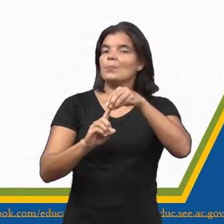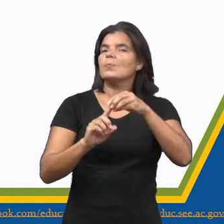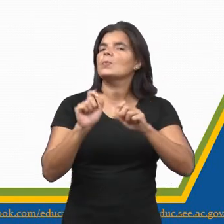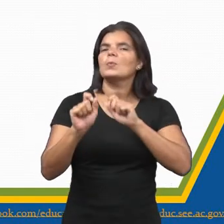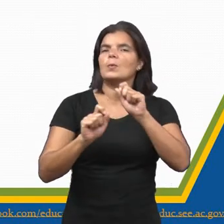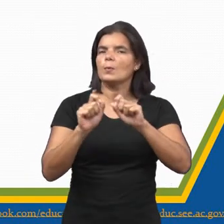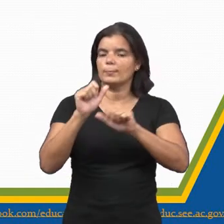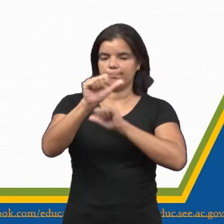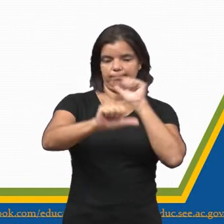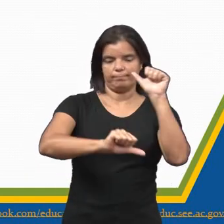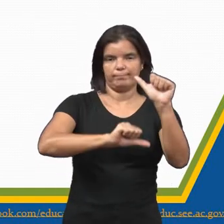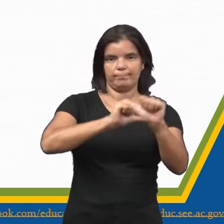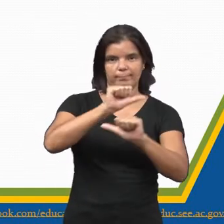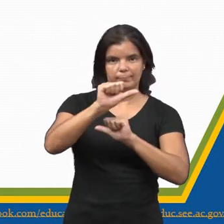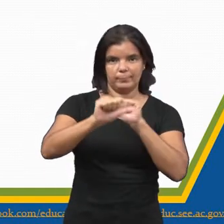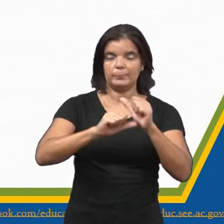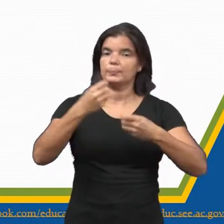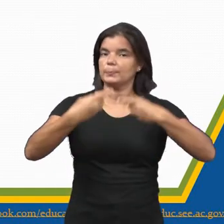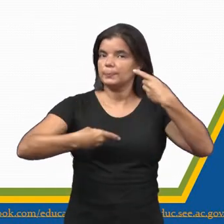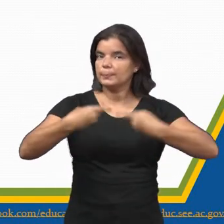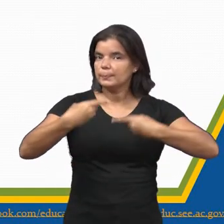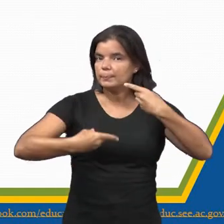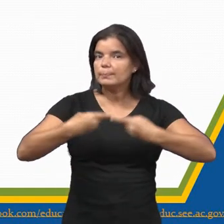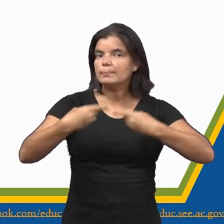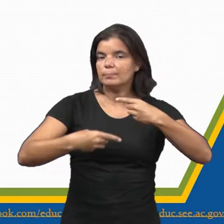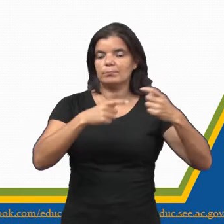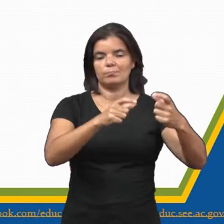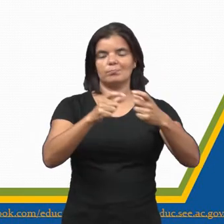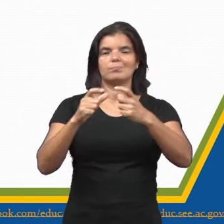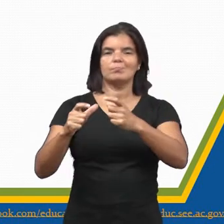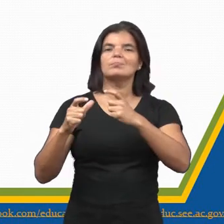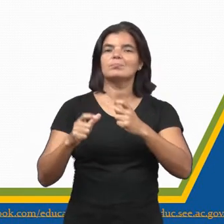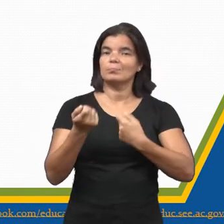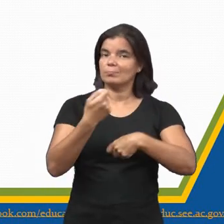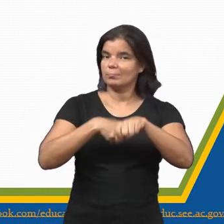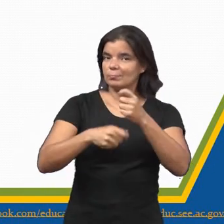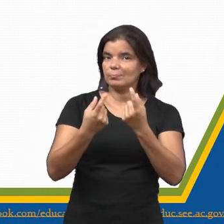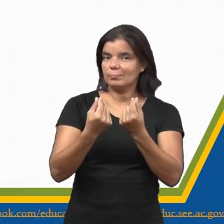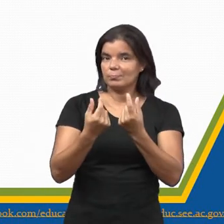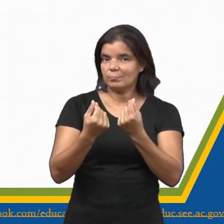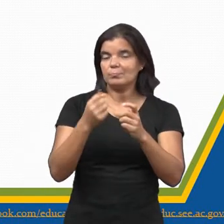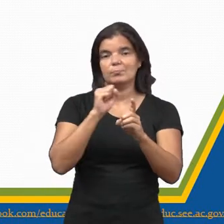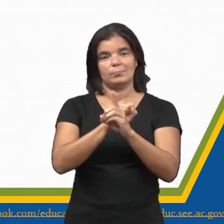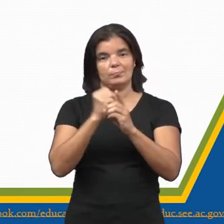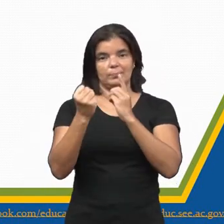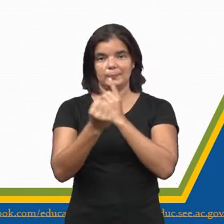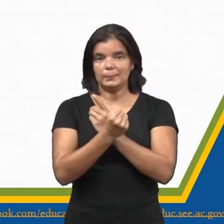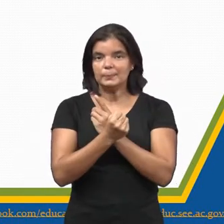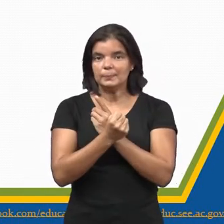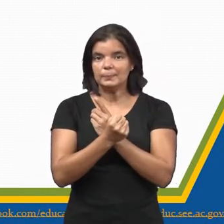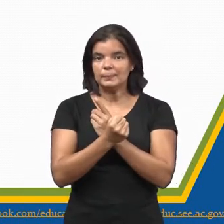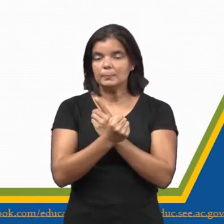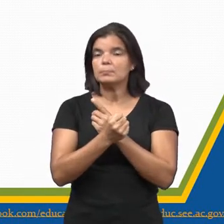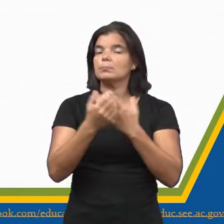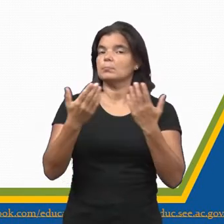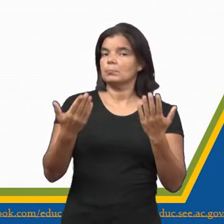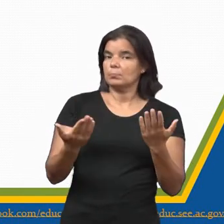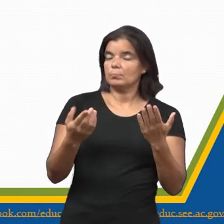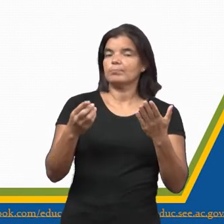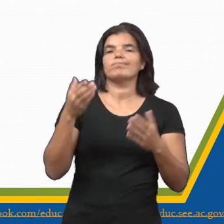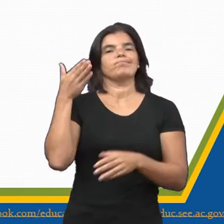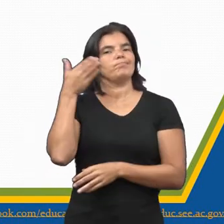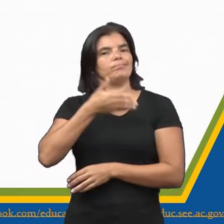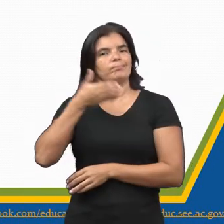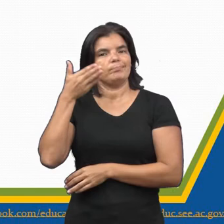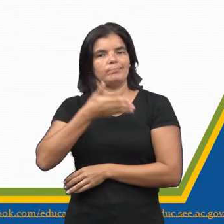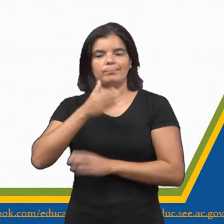causar mudanças políticas, ambientais, econômicas ou sociais. Embora frequentemente